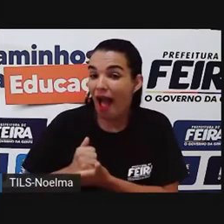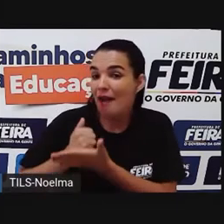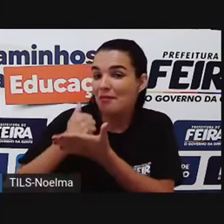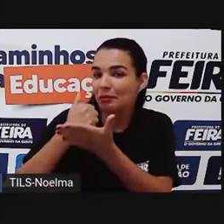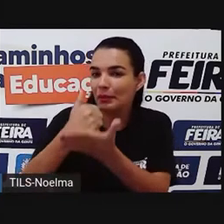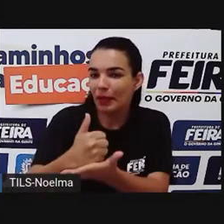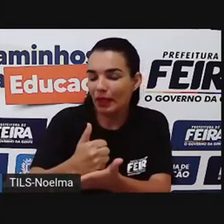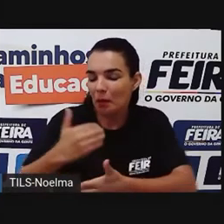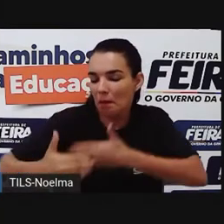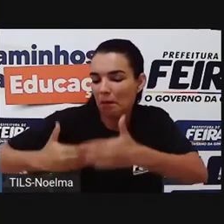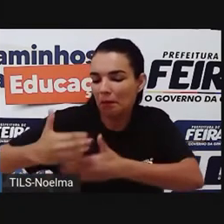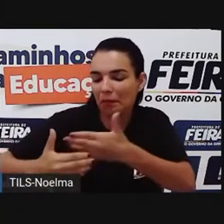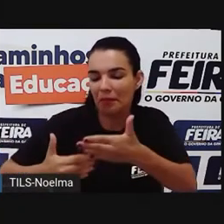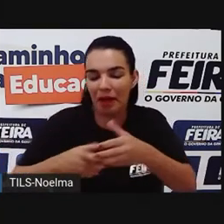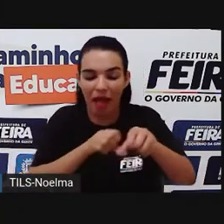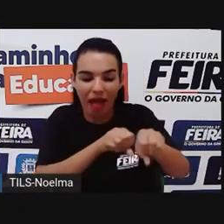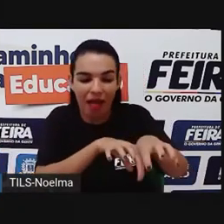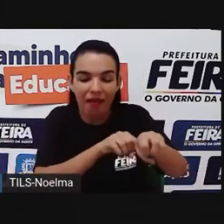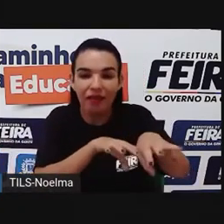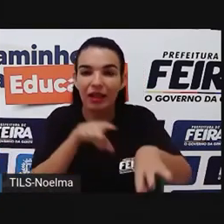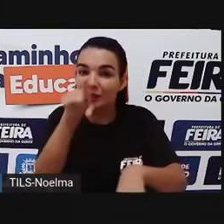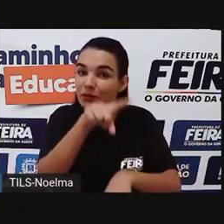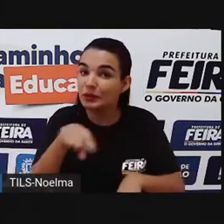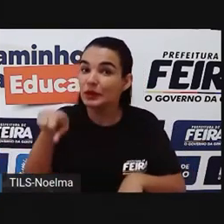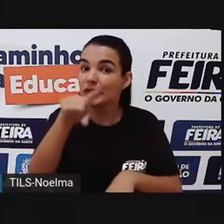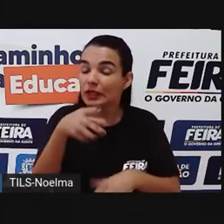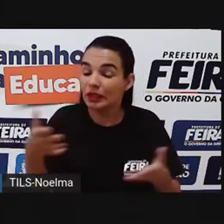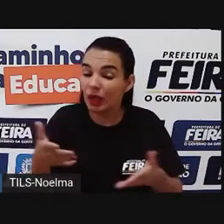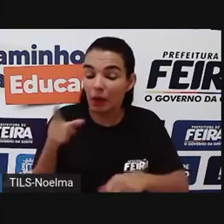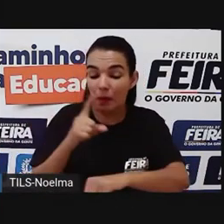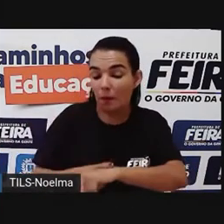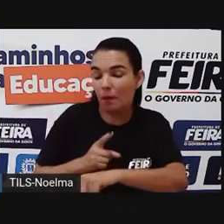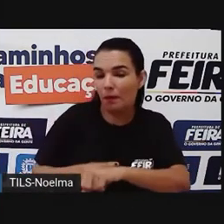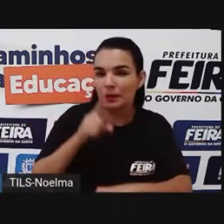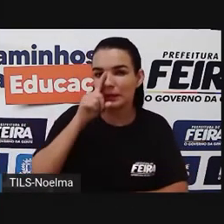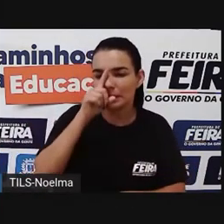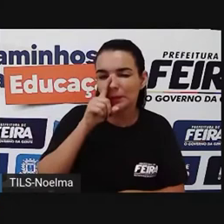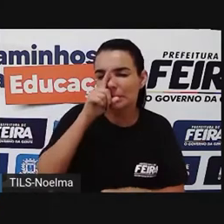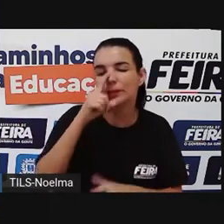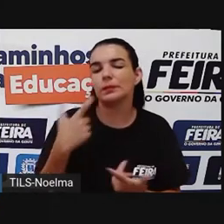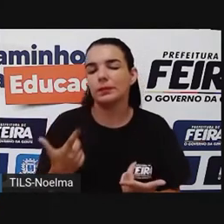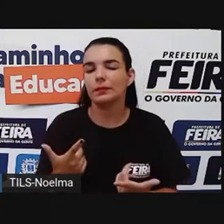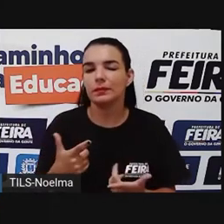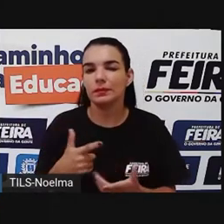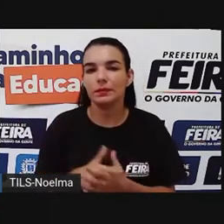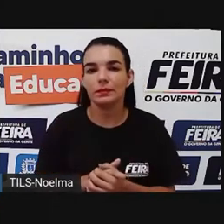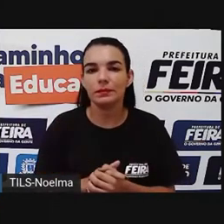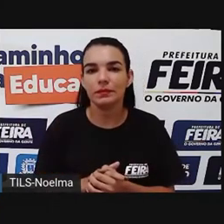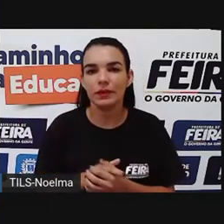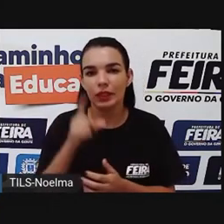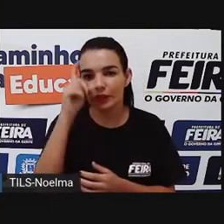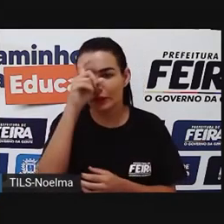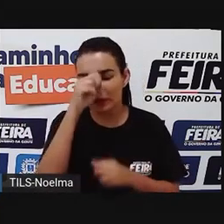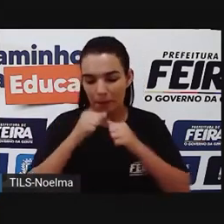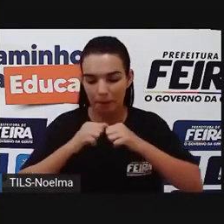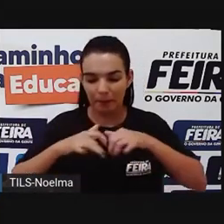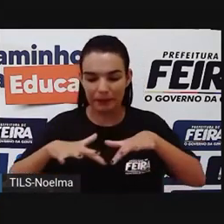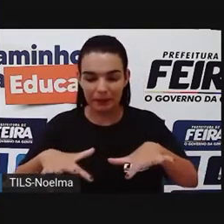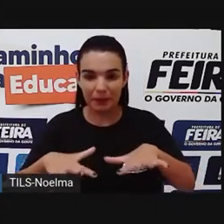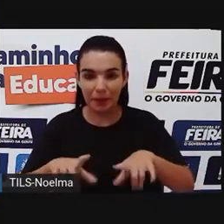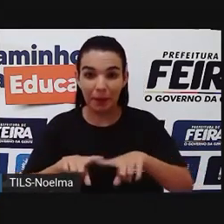de educação nesse complicado momento de pandemia. Mas, para